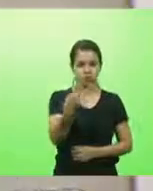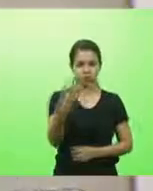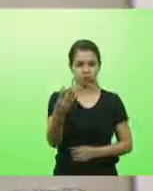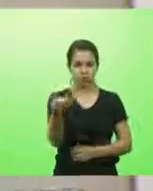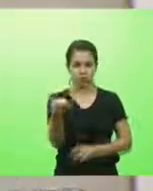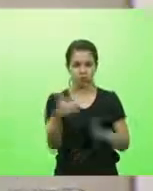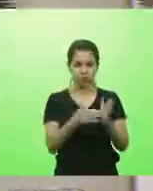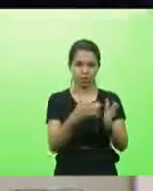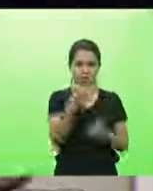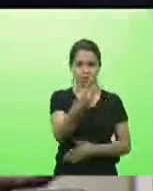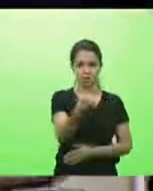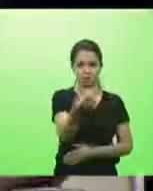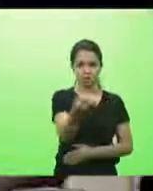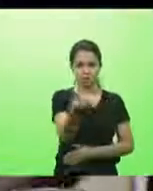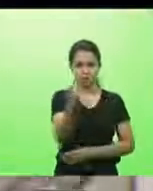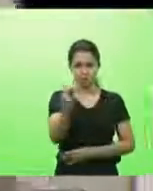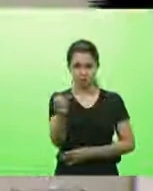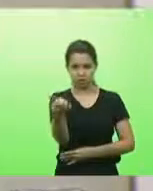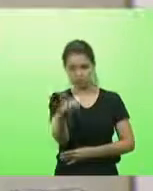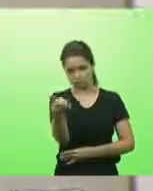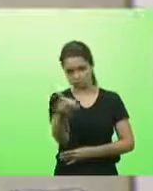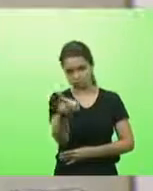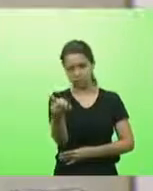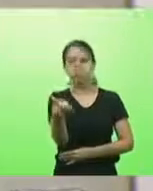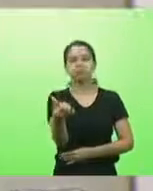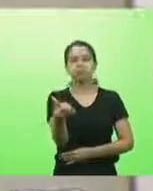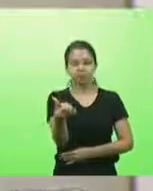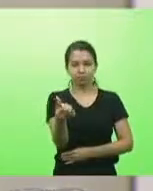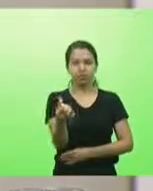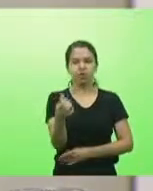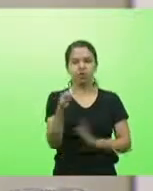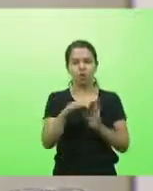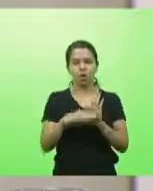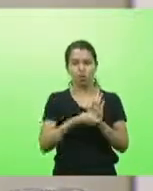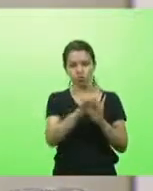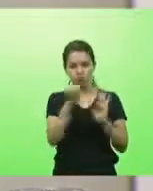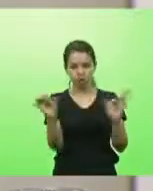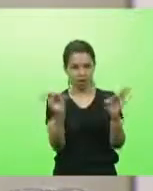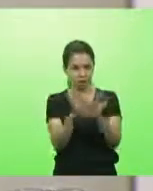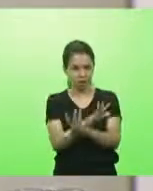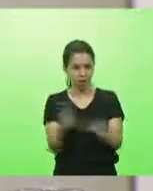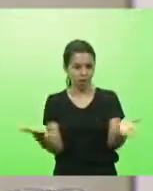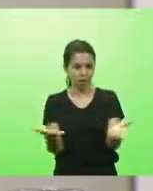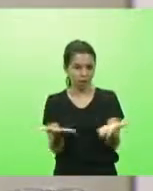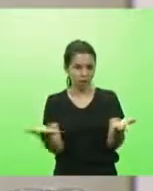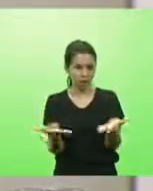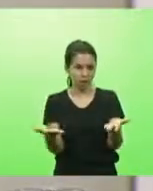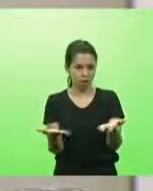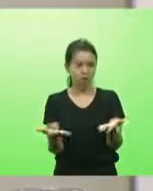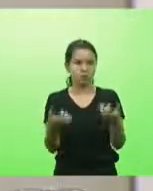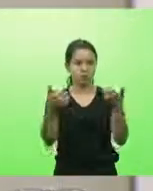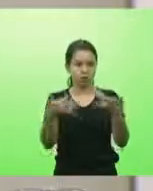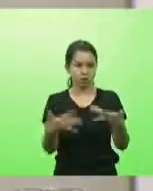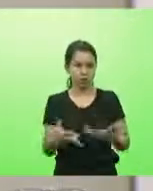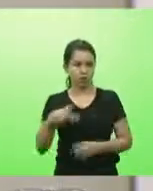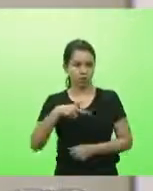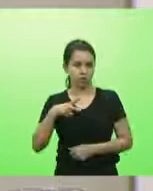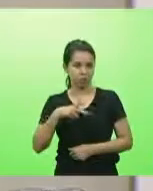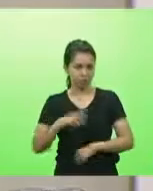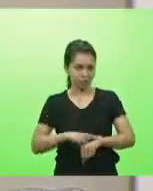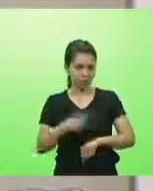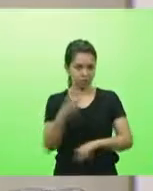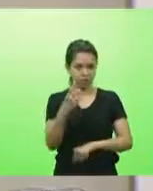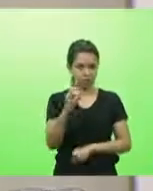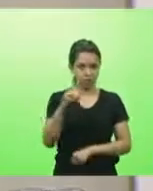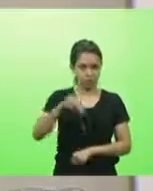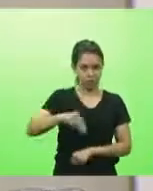266. Fim da ordem do dia. Passamos às explicações pessoais. Pelo tempo de até 10 minutos, fará uso da palavra o deputado Felipe